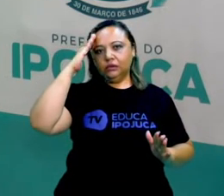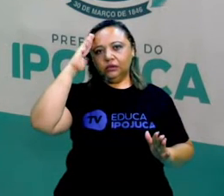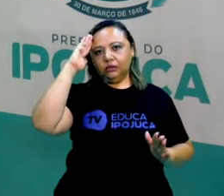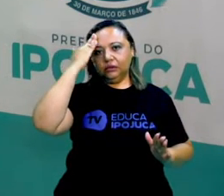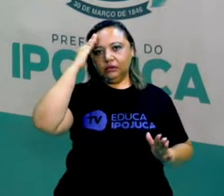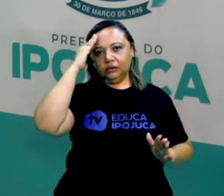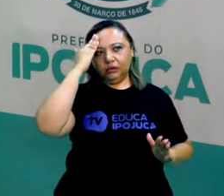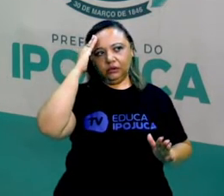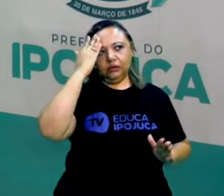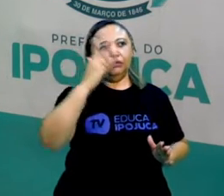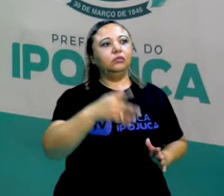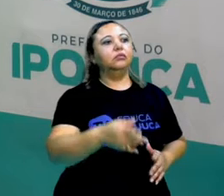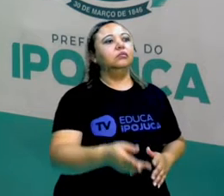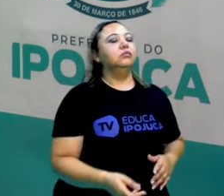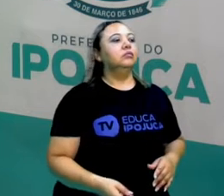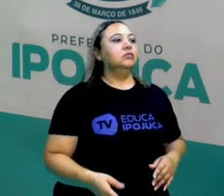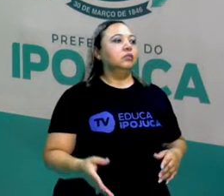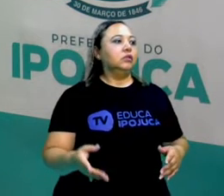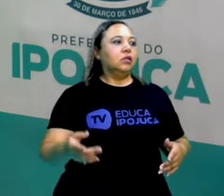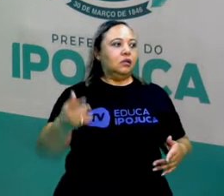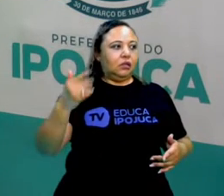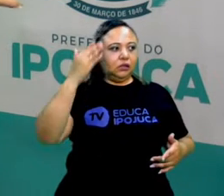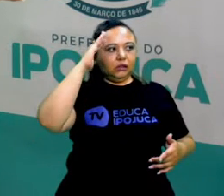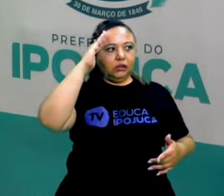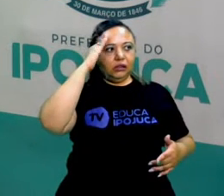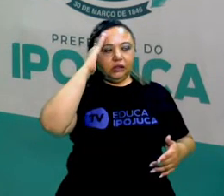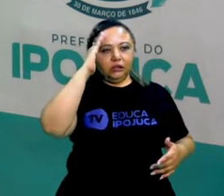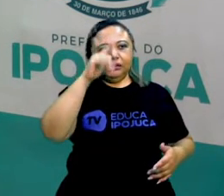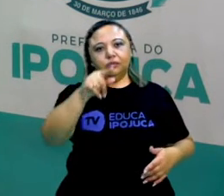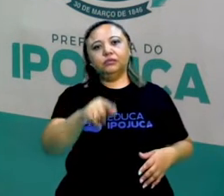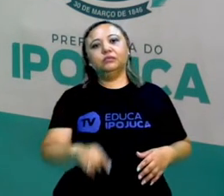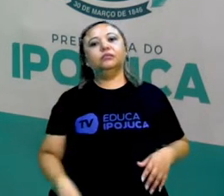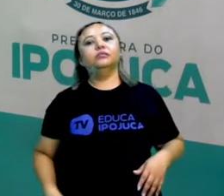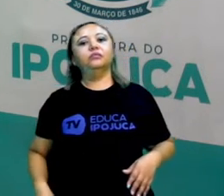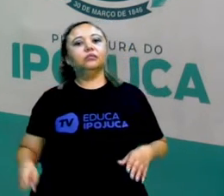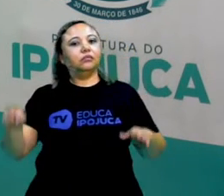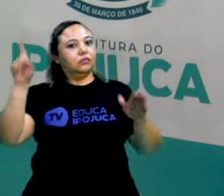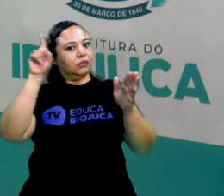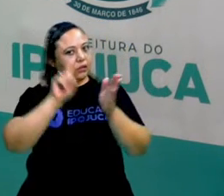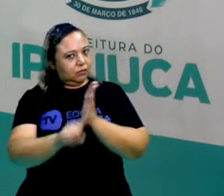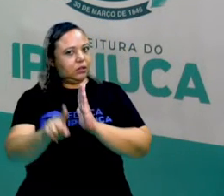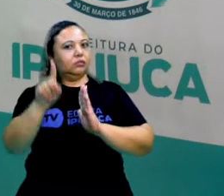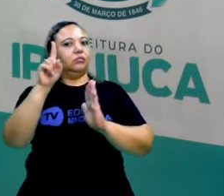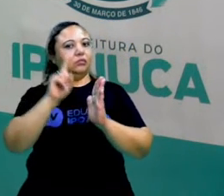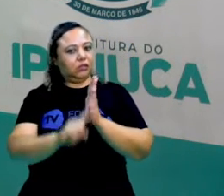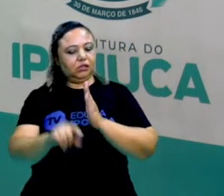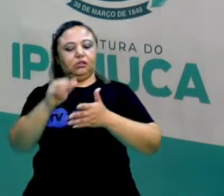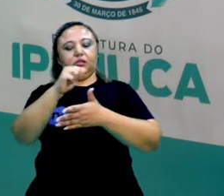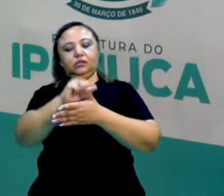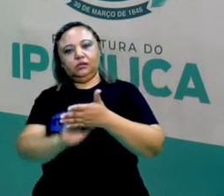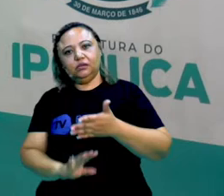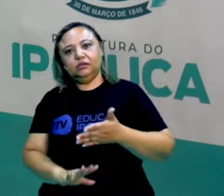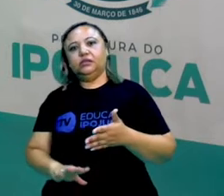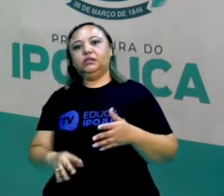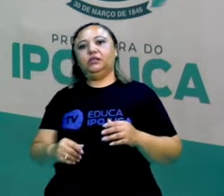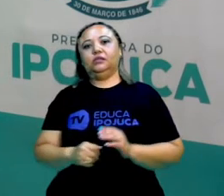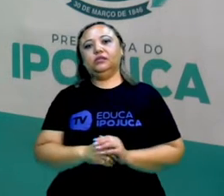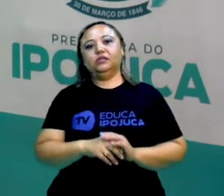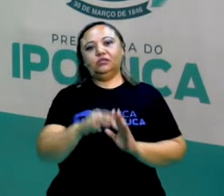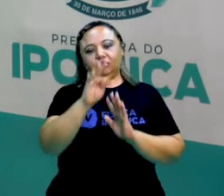ali. Para que a gente possa compreender, nós trazemos sempre umas perguntas sobre aquele texto.